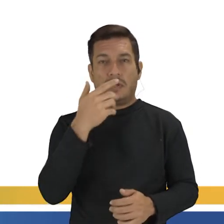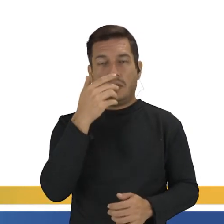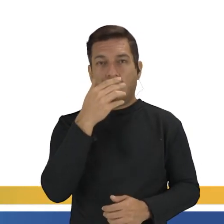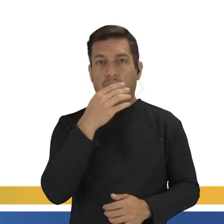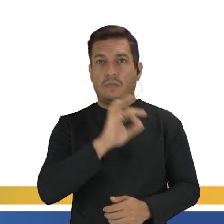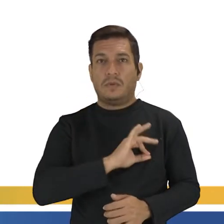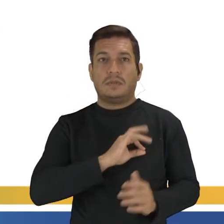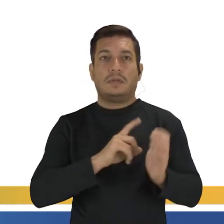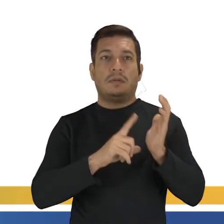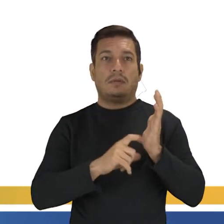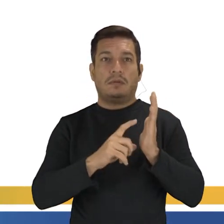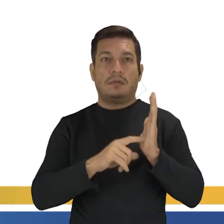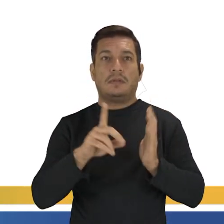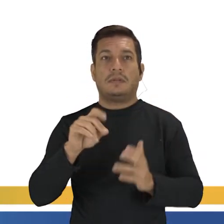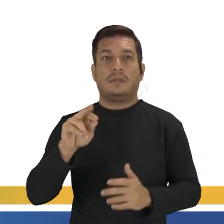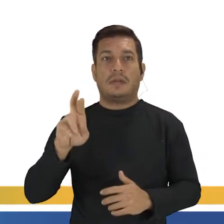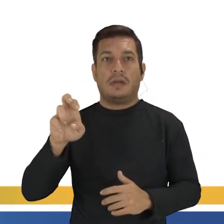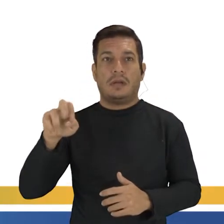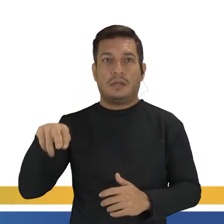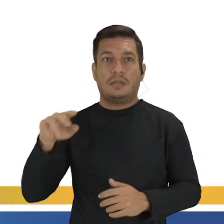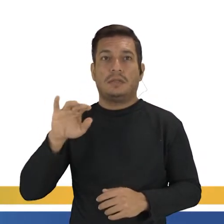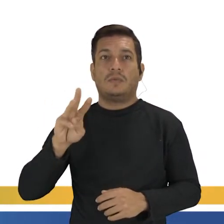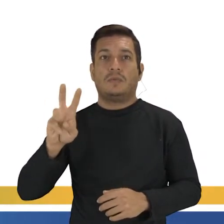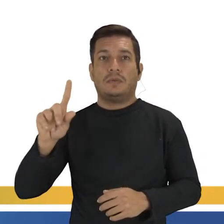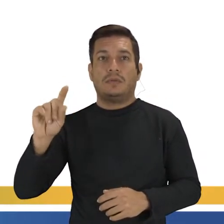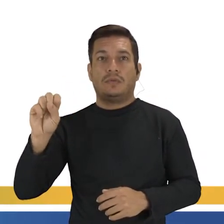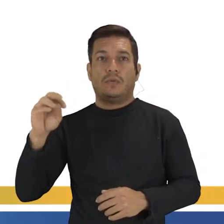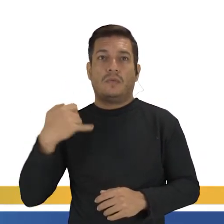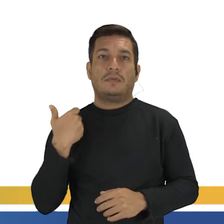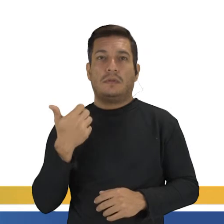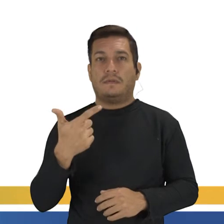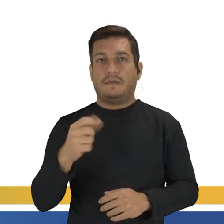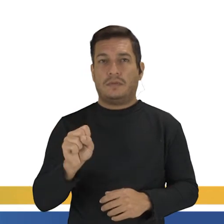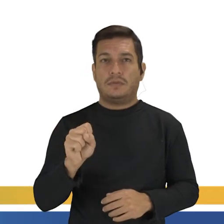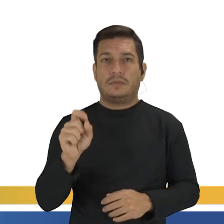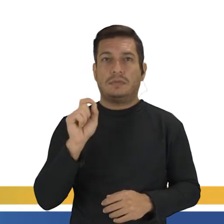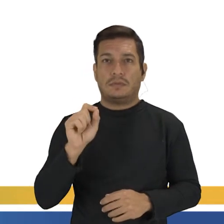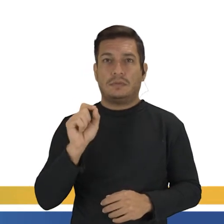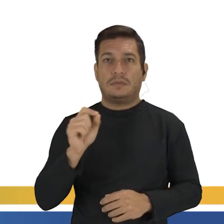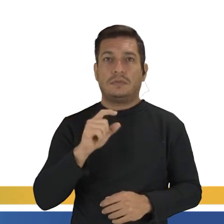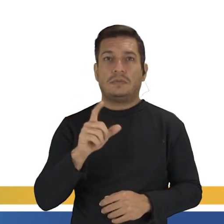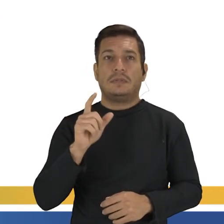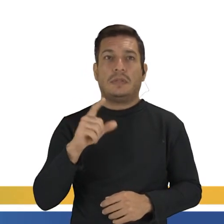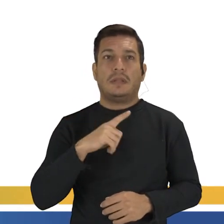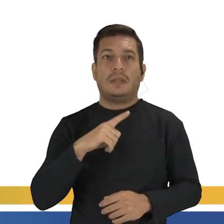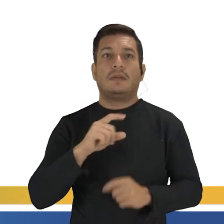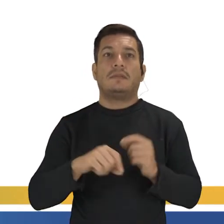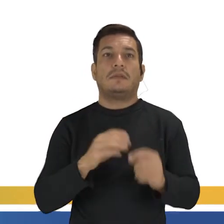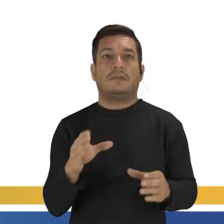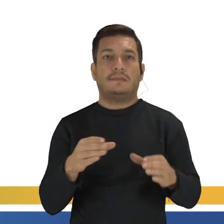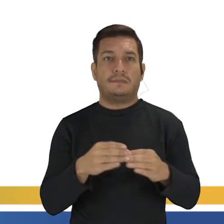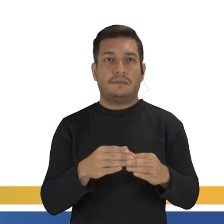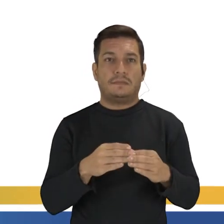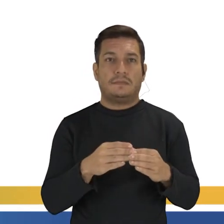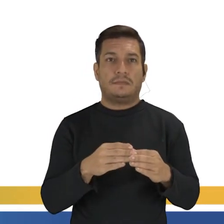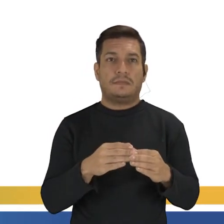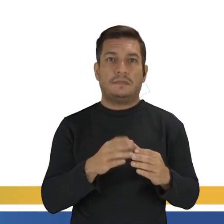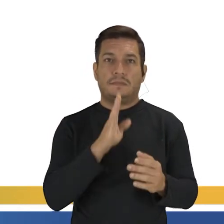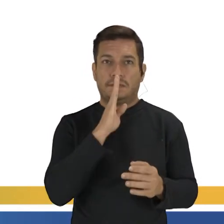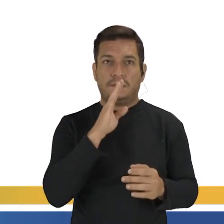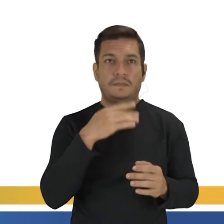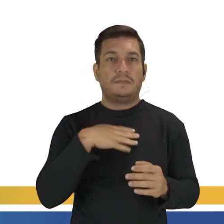policial branco, né? Darren Wilson, de 28, estão tão rachados quanto a segregação, né?